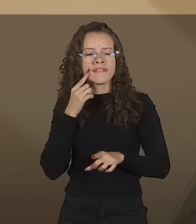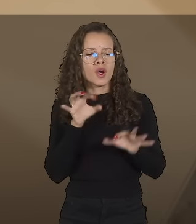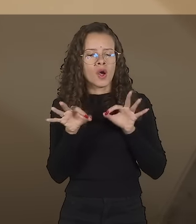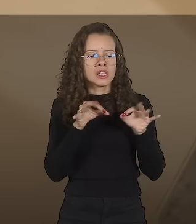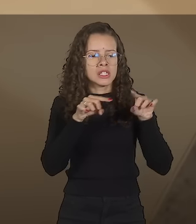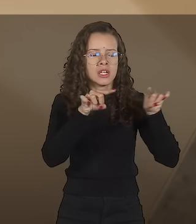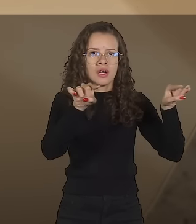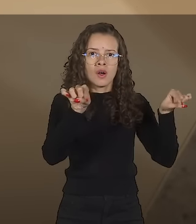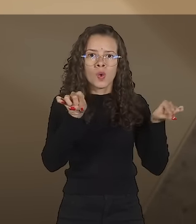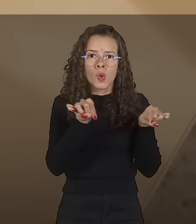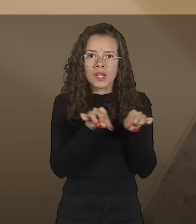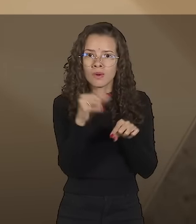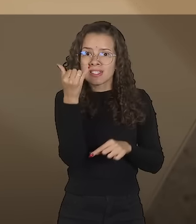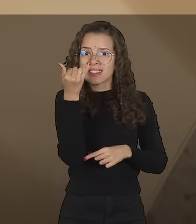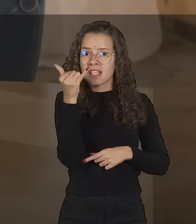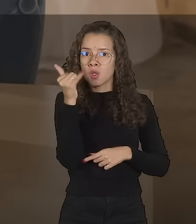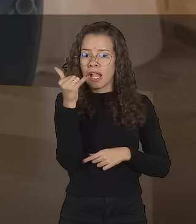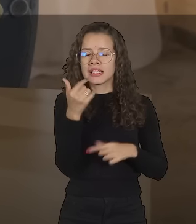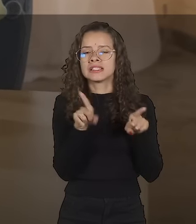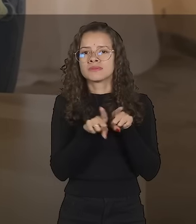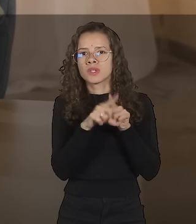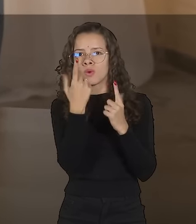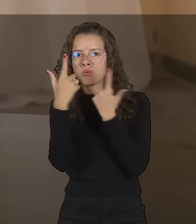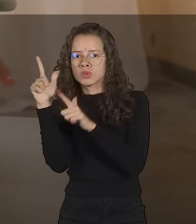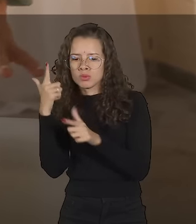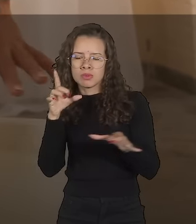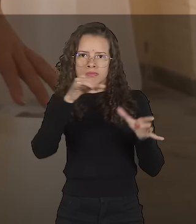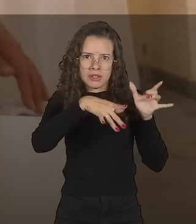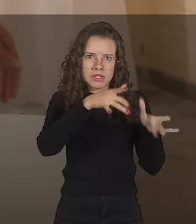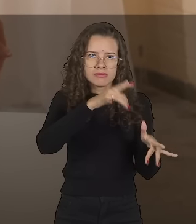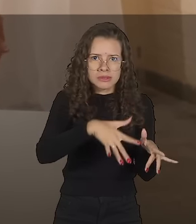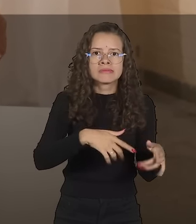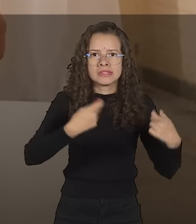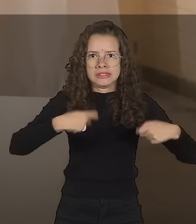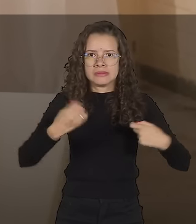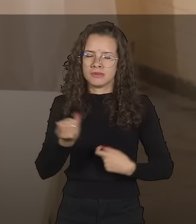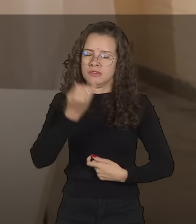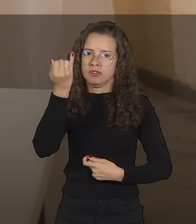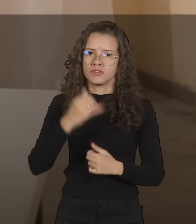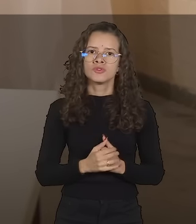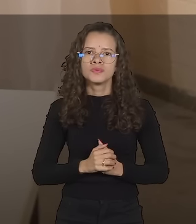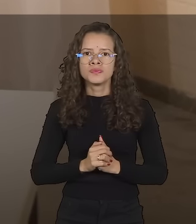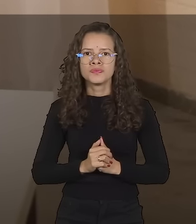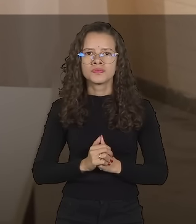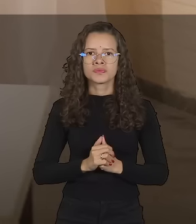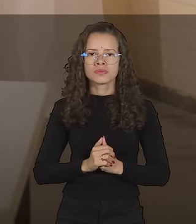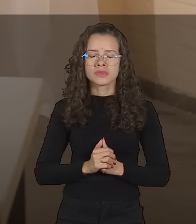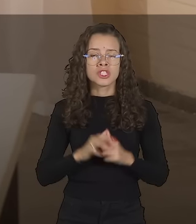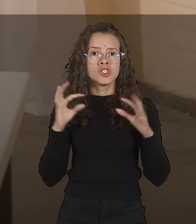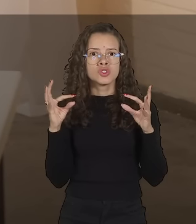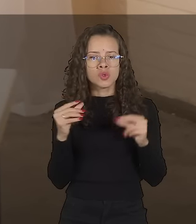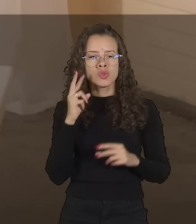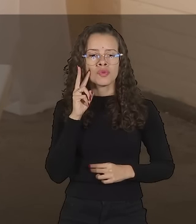ou eleitor possa depositar o seu celular desligado com os demais pertences enquanto estiver votando. Esse lugar deve ser